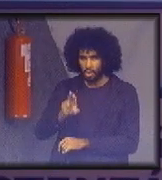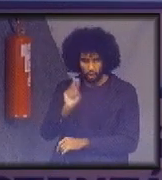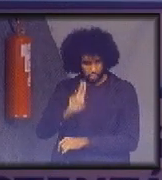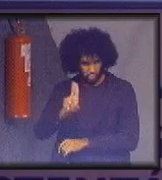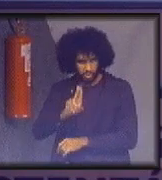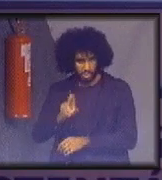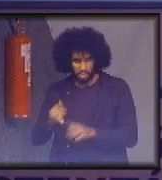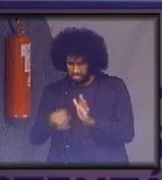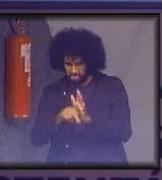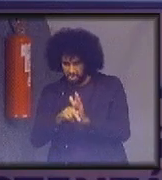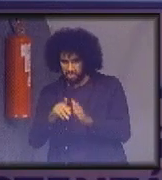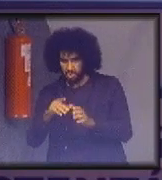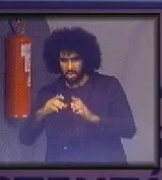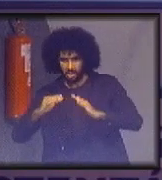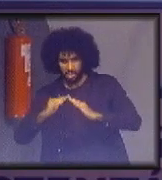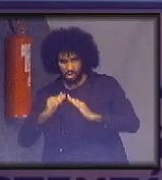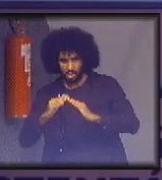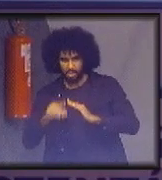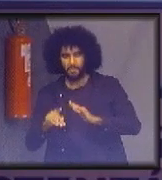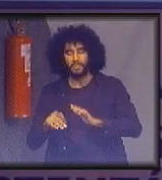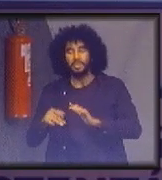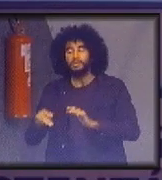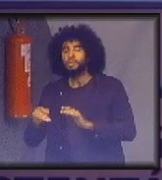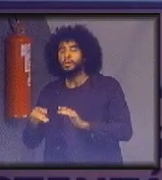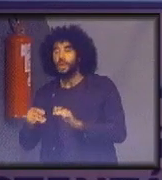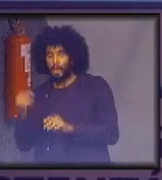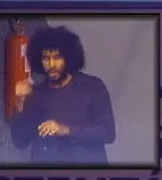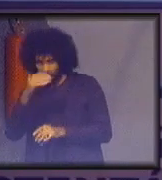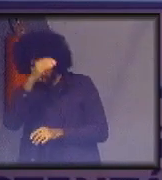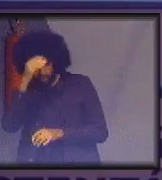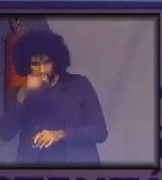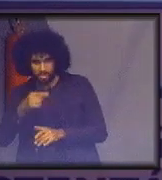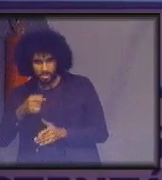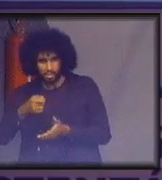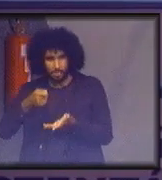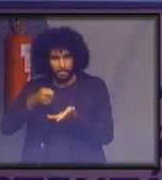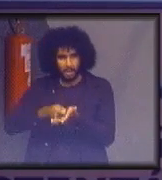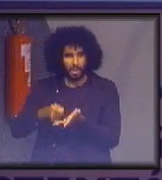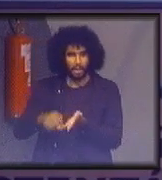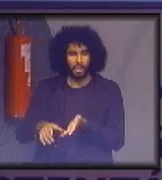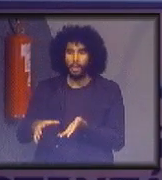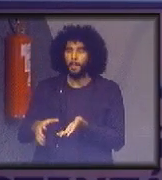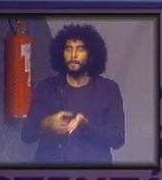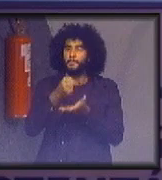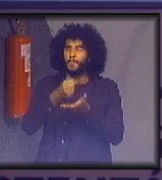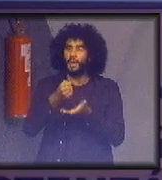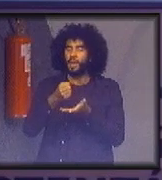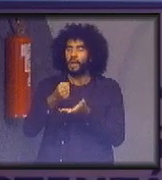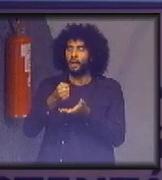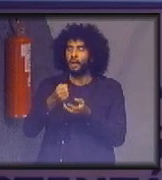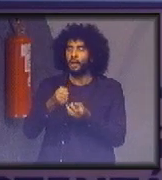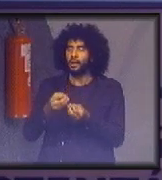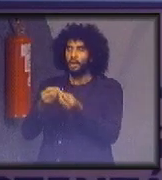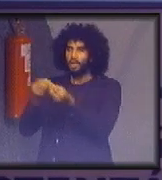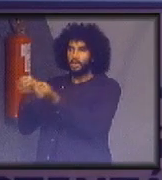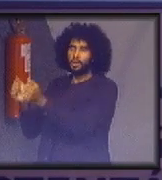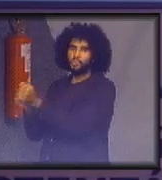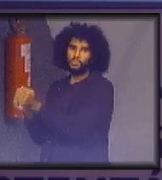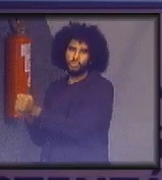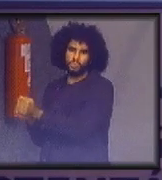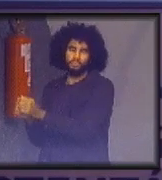Da próxima vez que o cliente comprar, quem vem entregar retira o container e já leva o resíduo com ele.